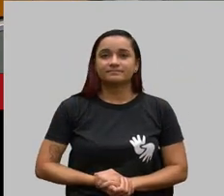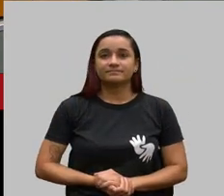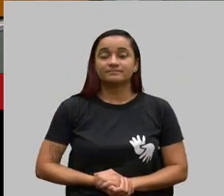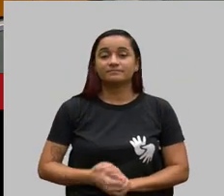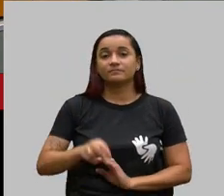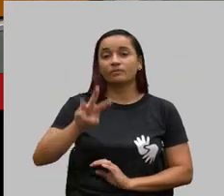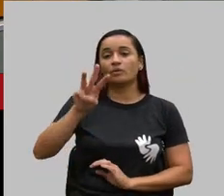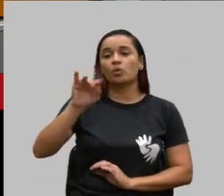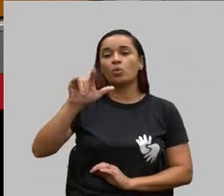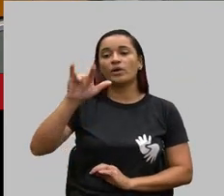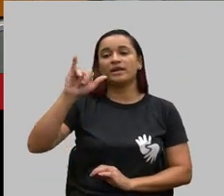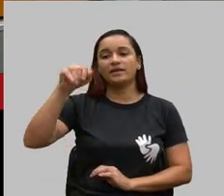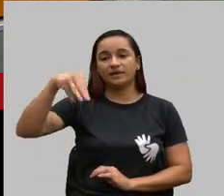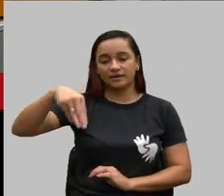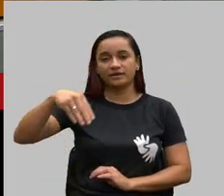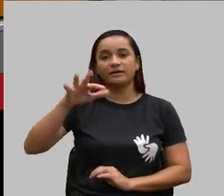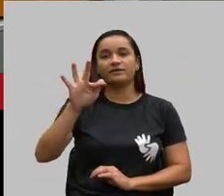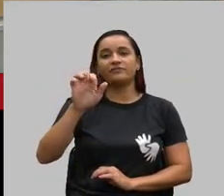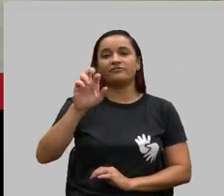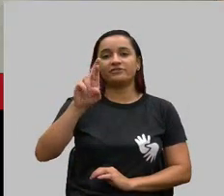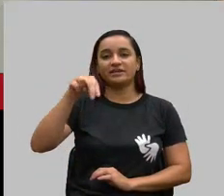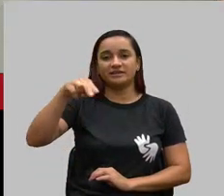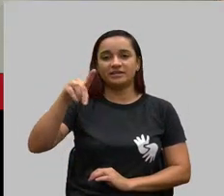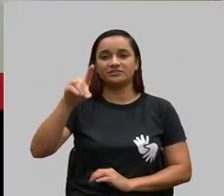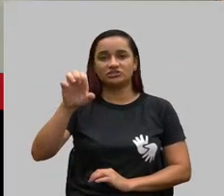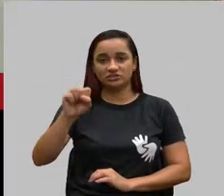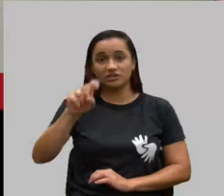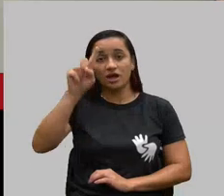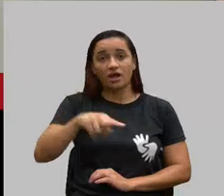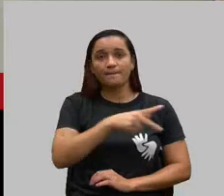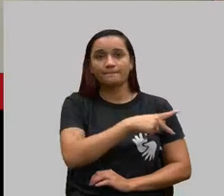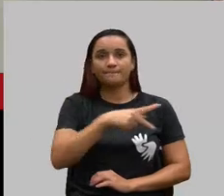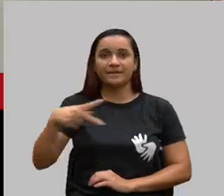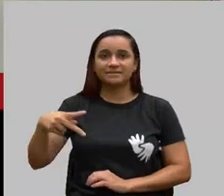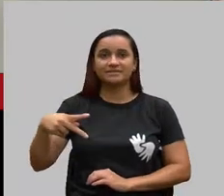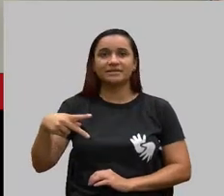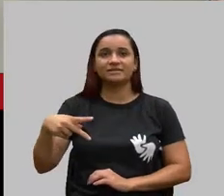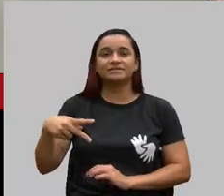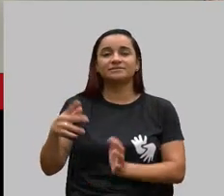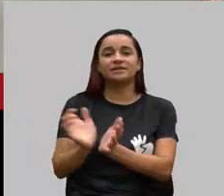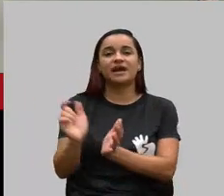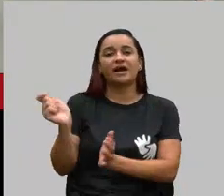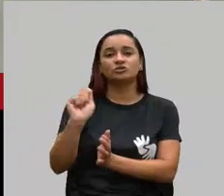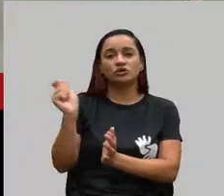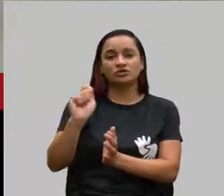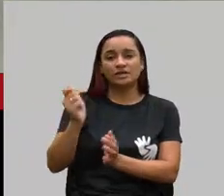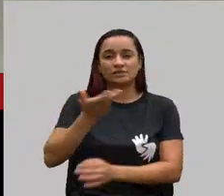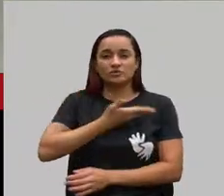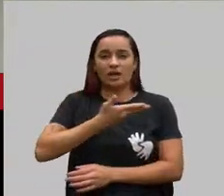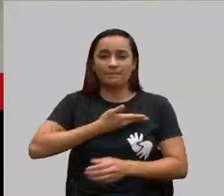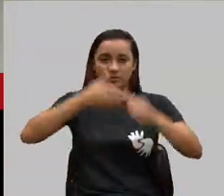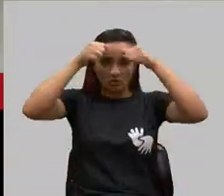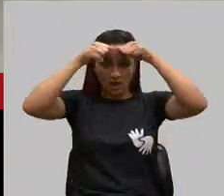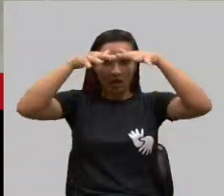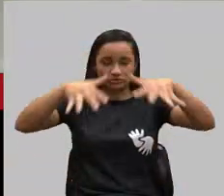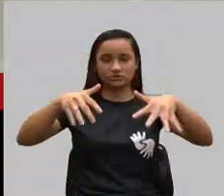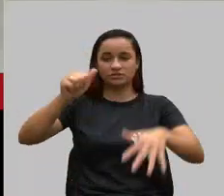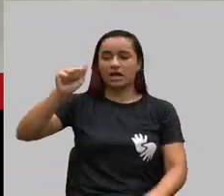William Fernandes Boteri, presidente da Associação de Amigos do Autista de Minas Gerais, AMA.